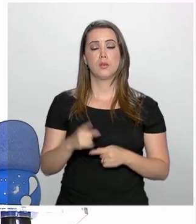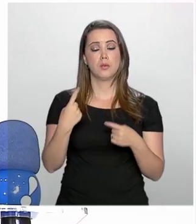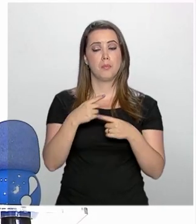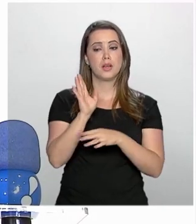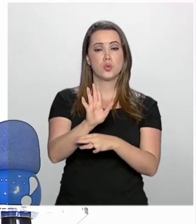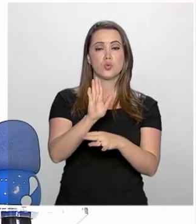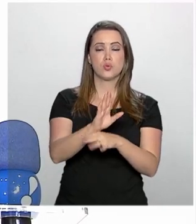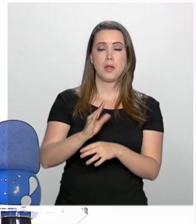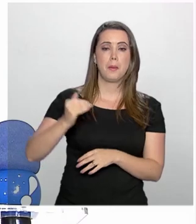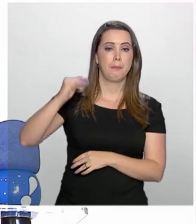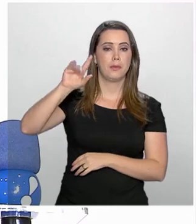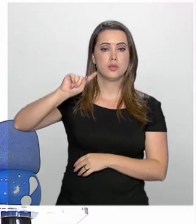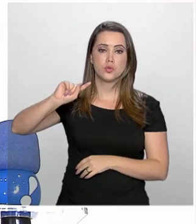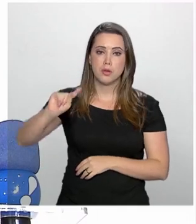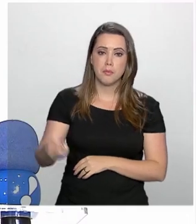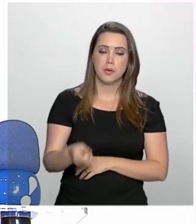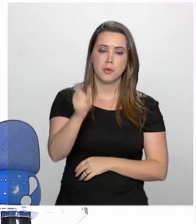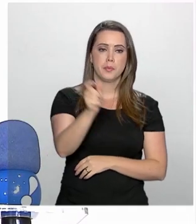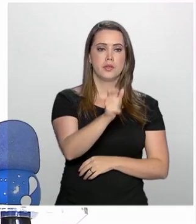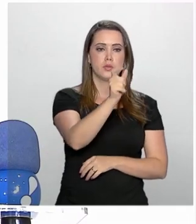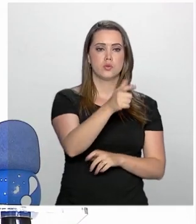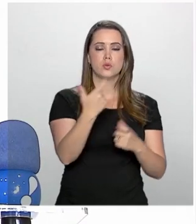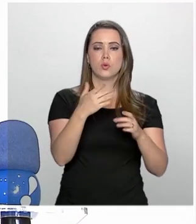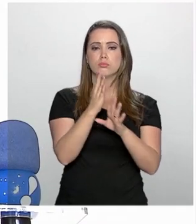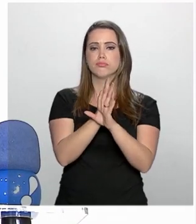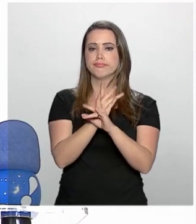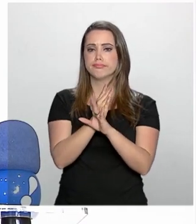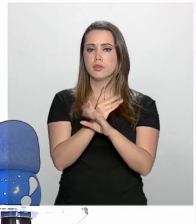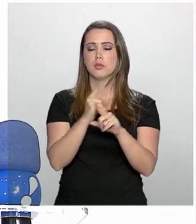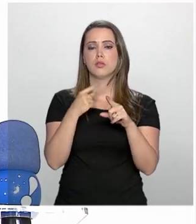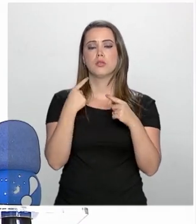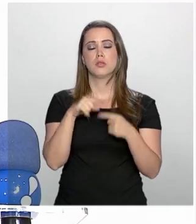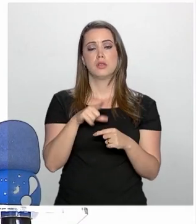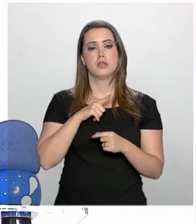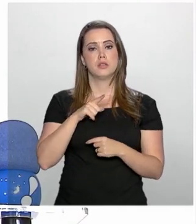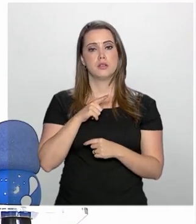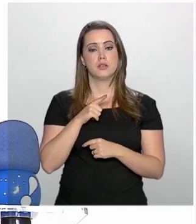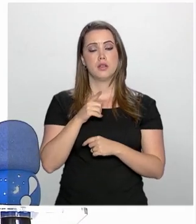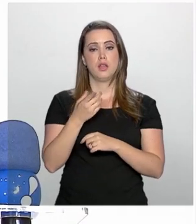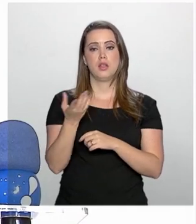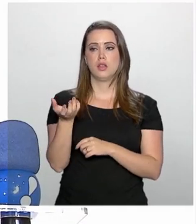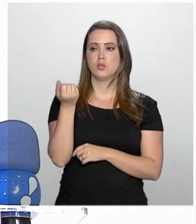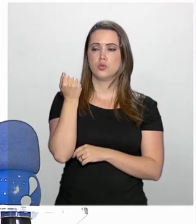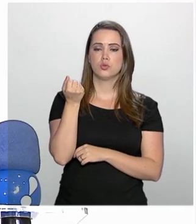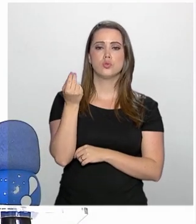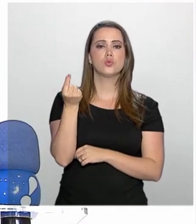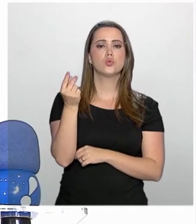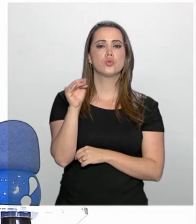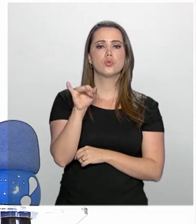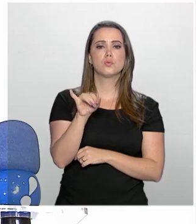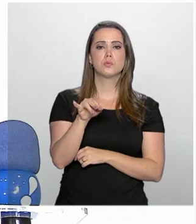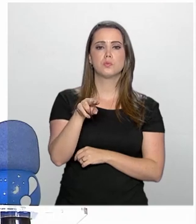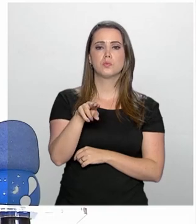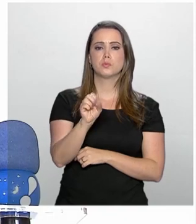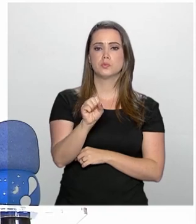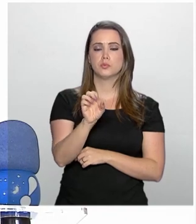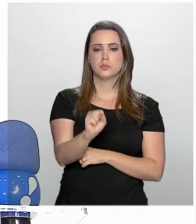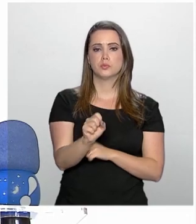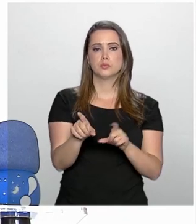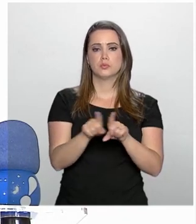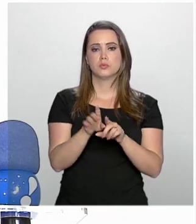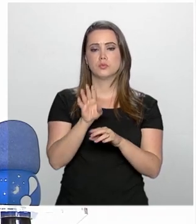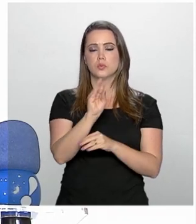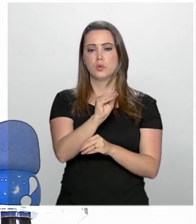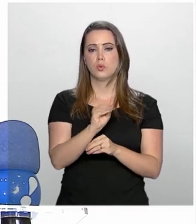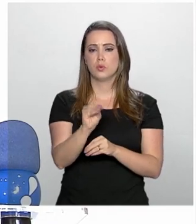beneficiar mais de mil pessoas naquela cidade que possuem benefícios previdenciários e